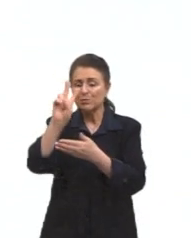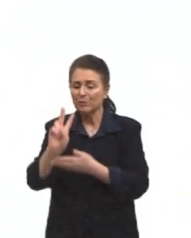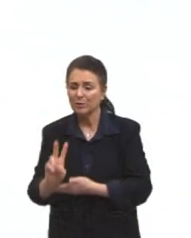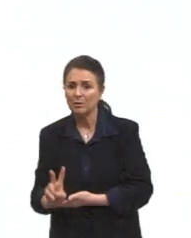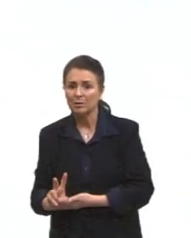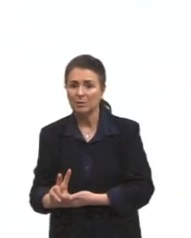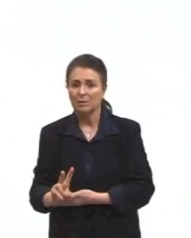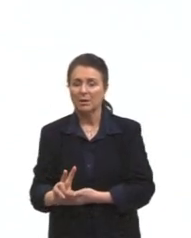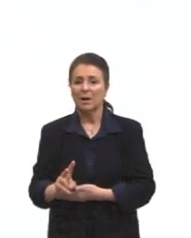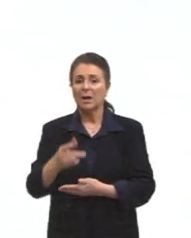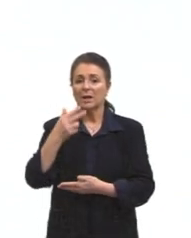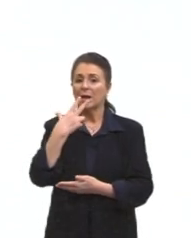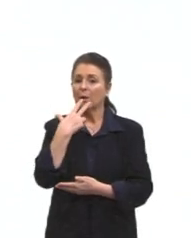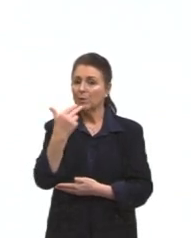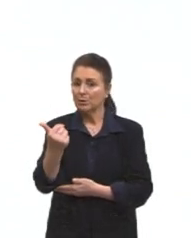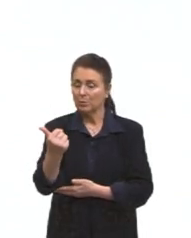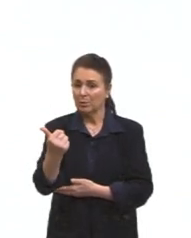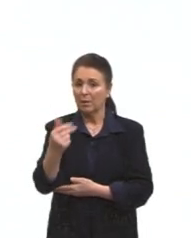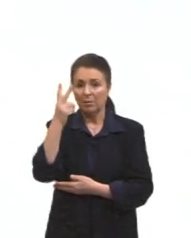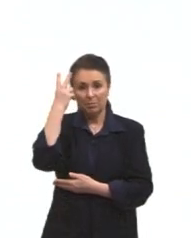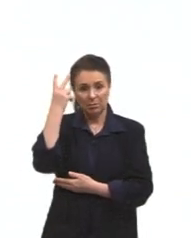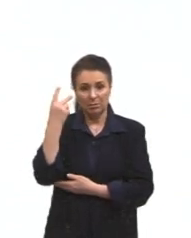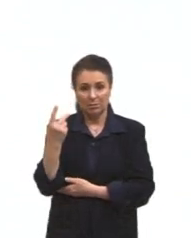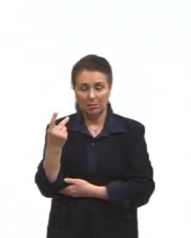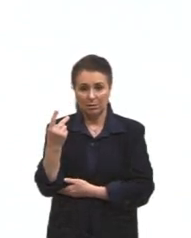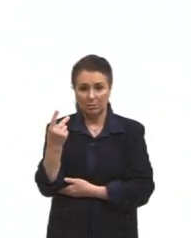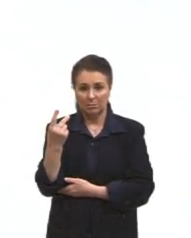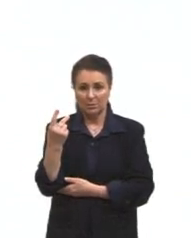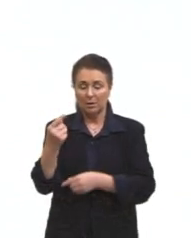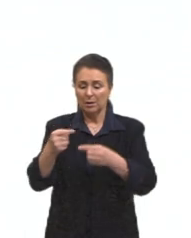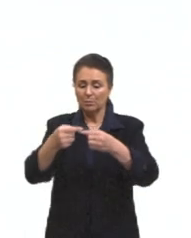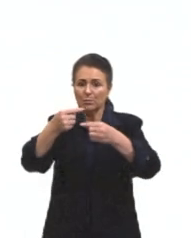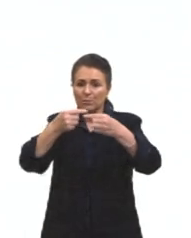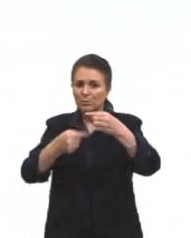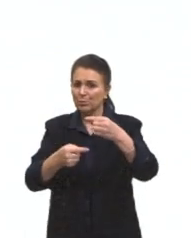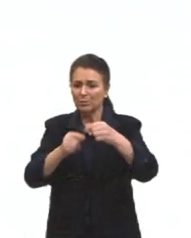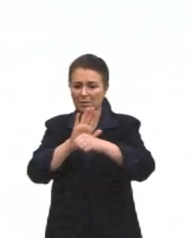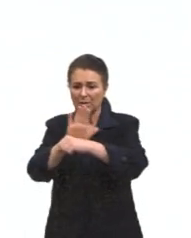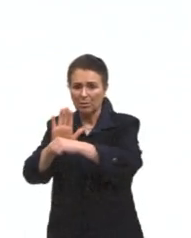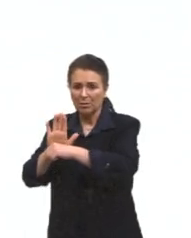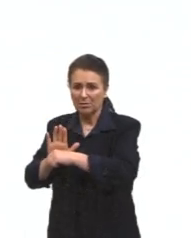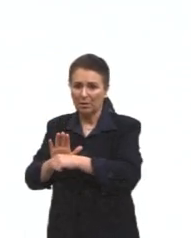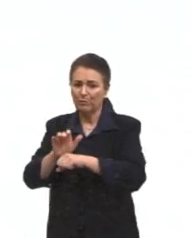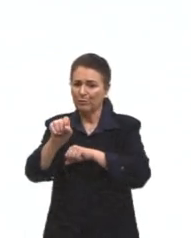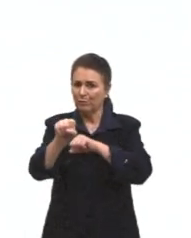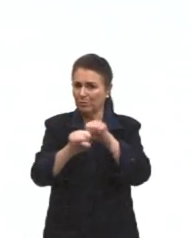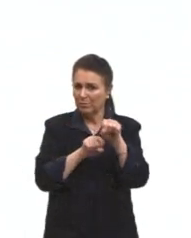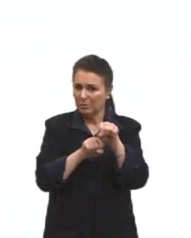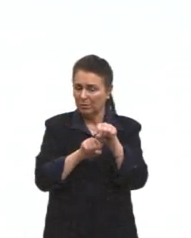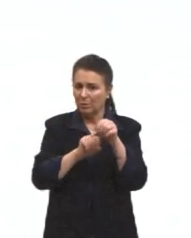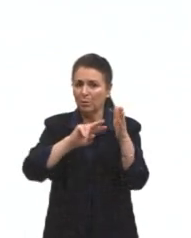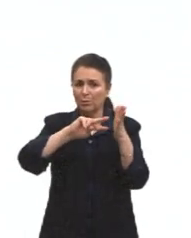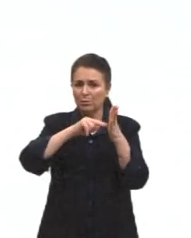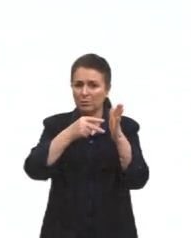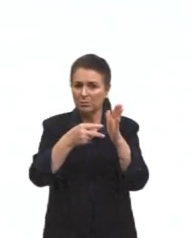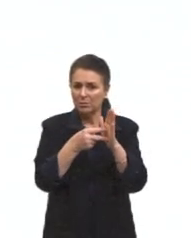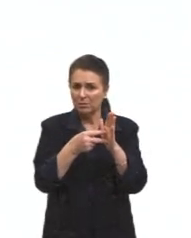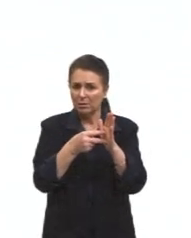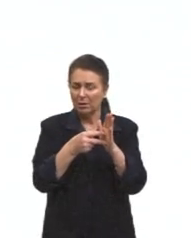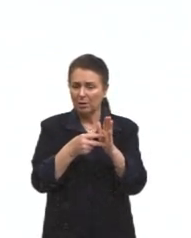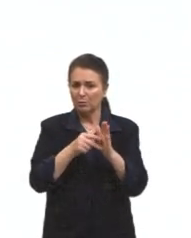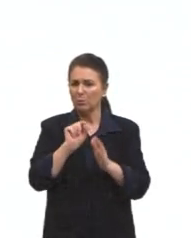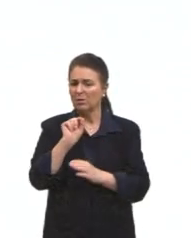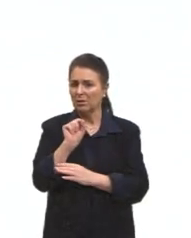subserviência cultural que em nada contribui para a nossa formação. Que significado que eu interpreto disso?